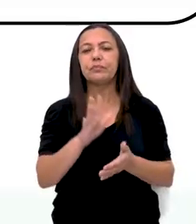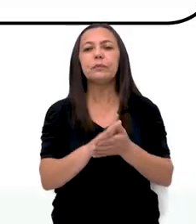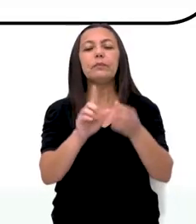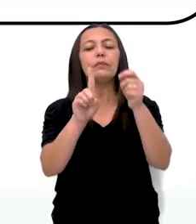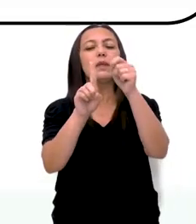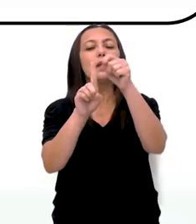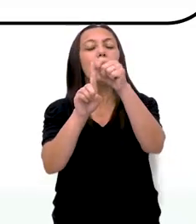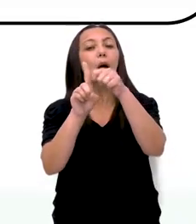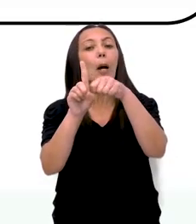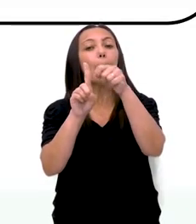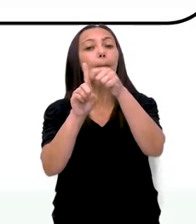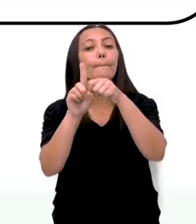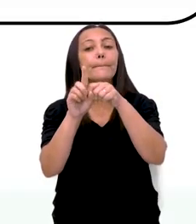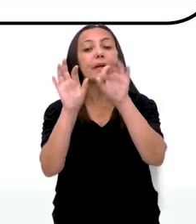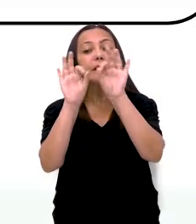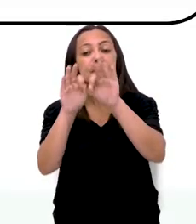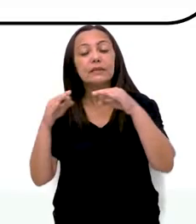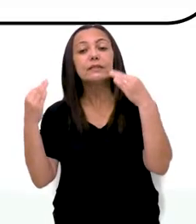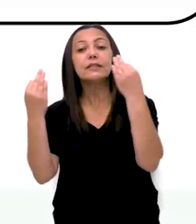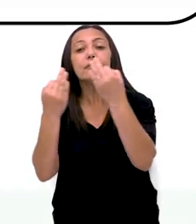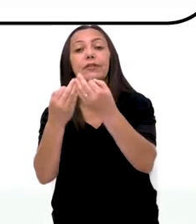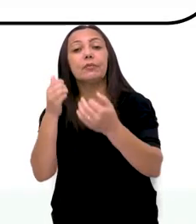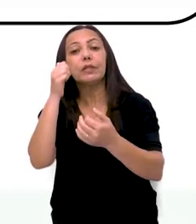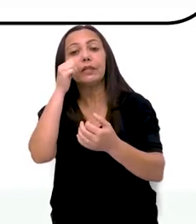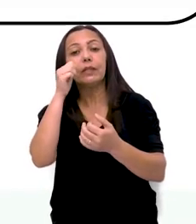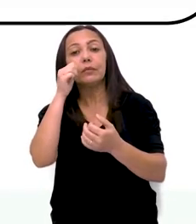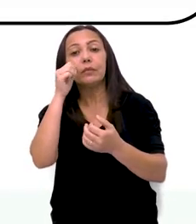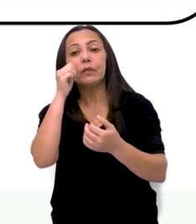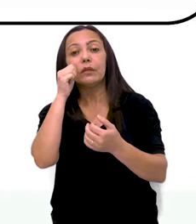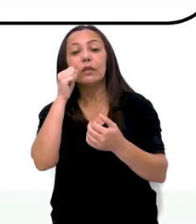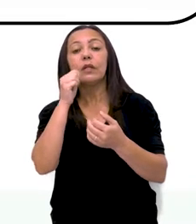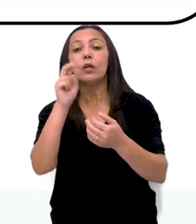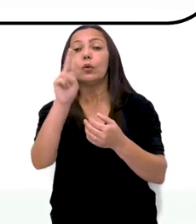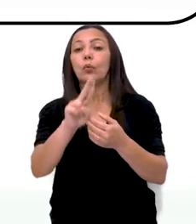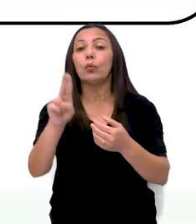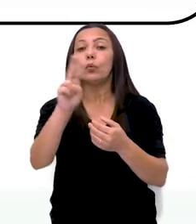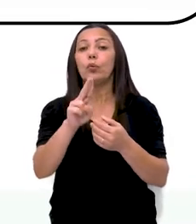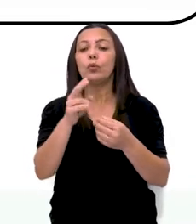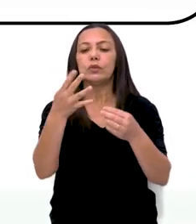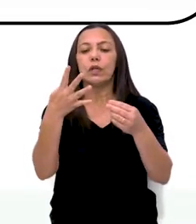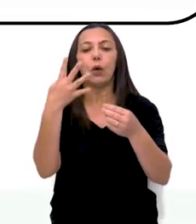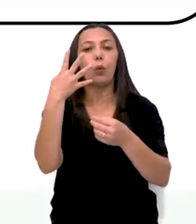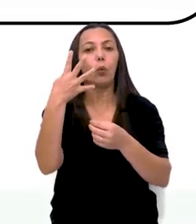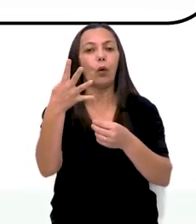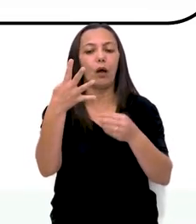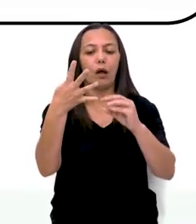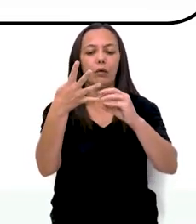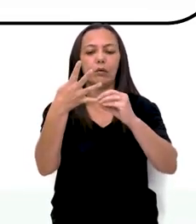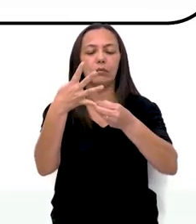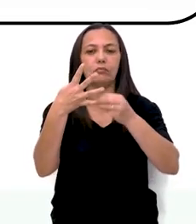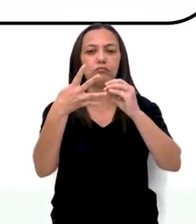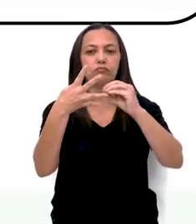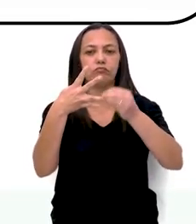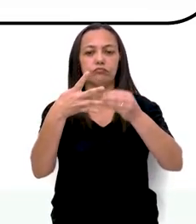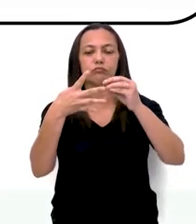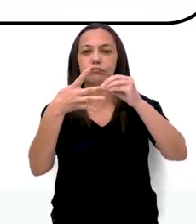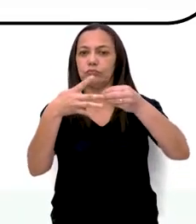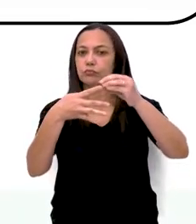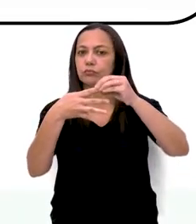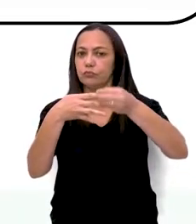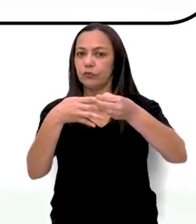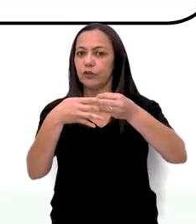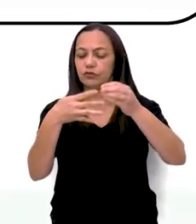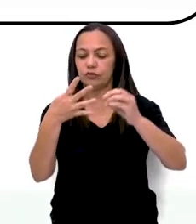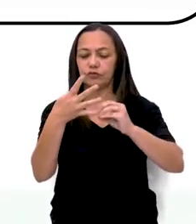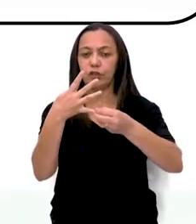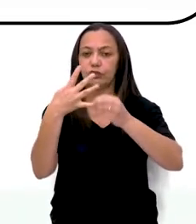Durante o mês, a família de Marina consome 4 pacotes de feijão. Nós vimos lá